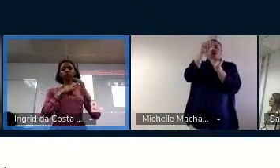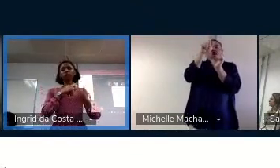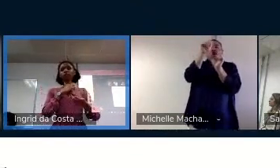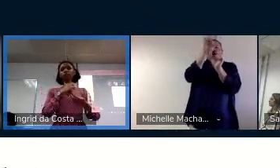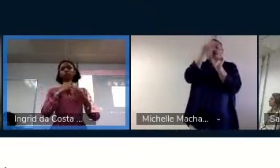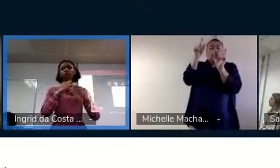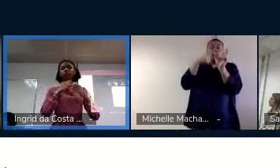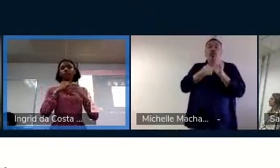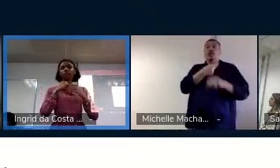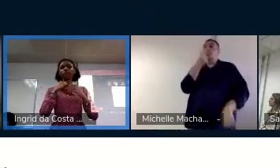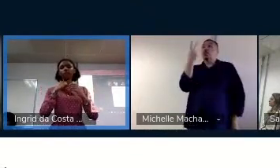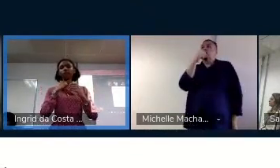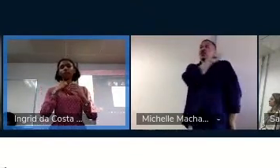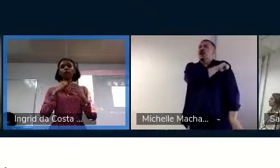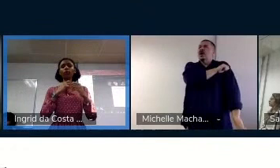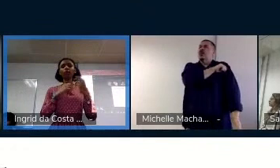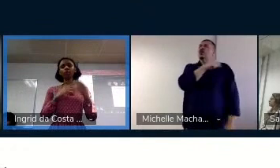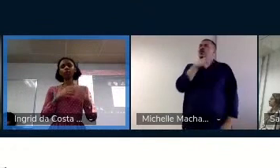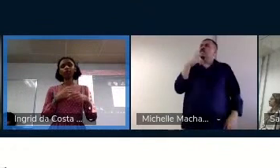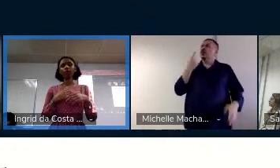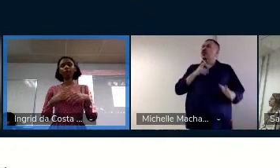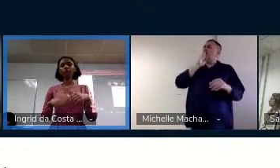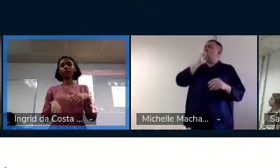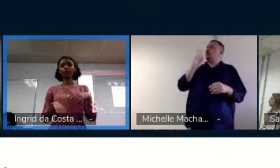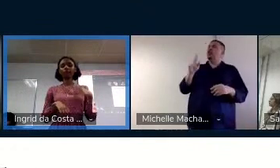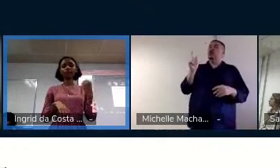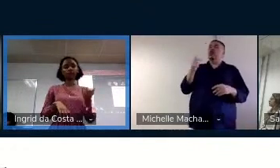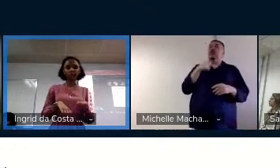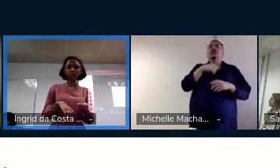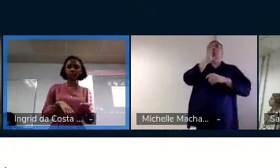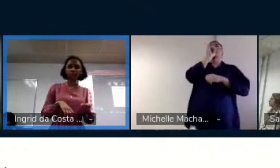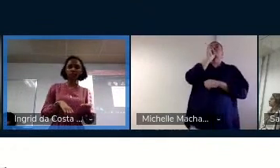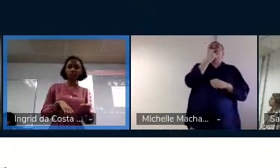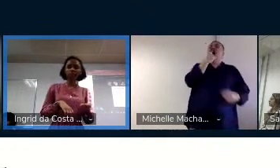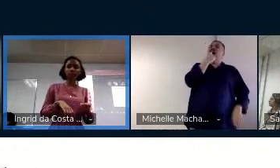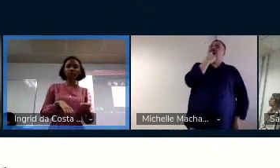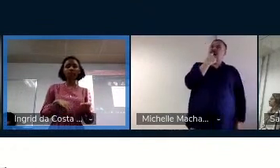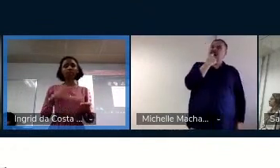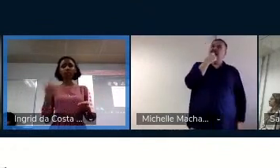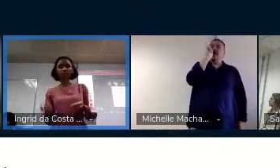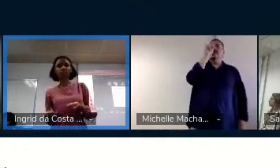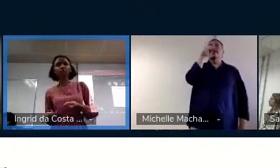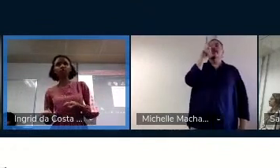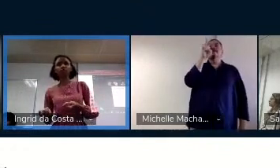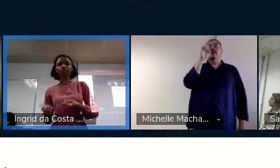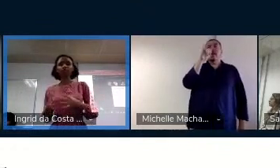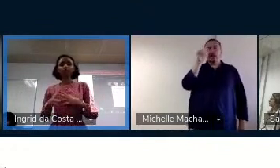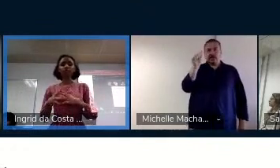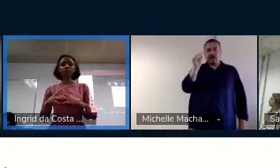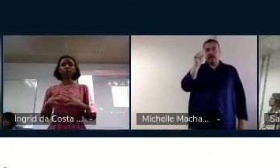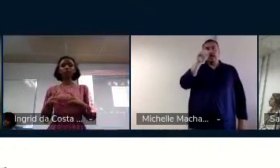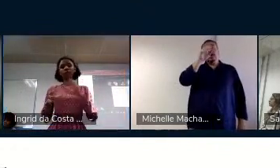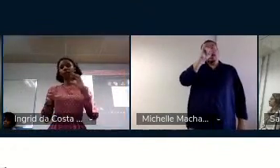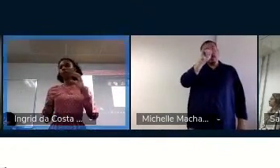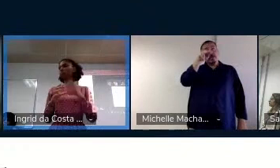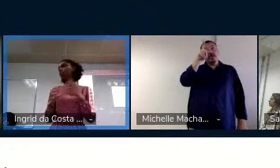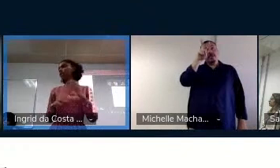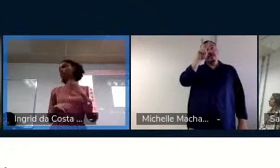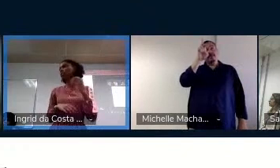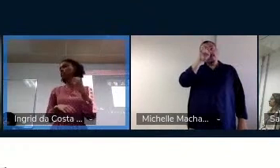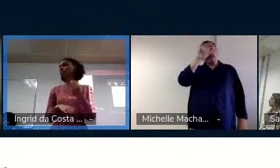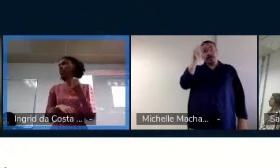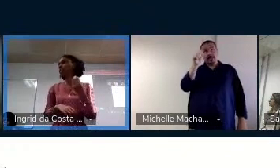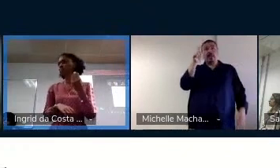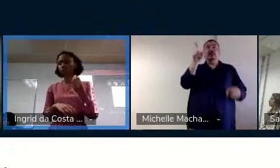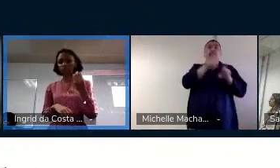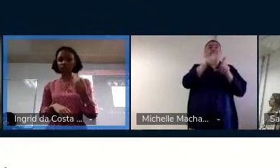aí, dois alunos enviaram como resposta a palavra inveja e inteligente, que eles